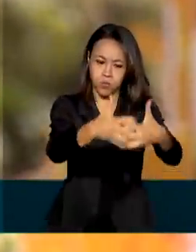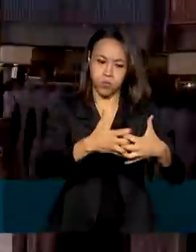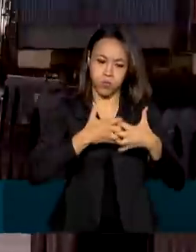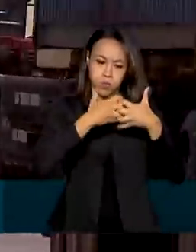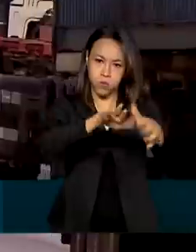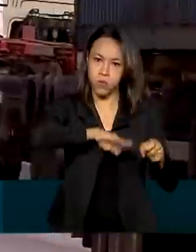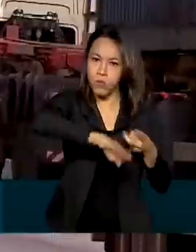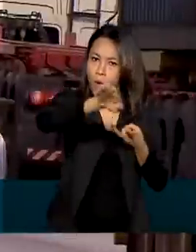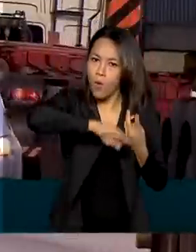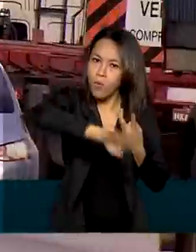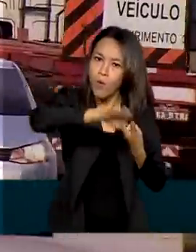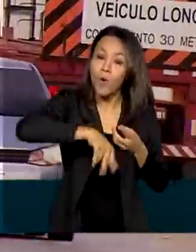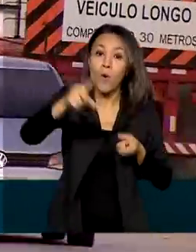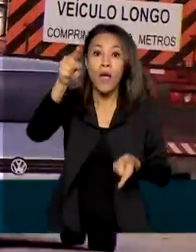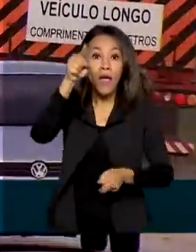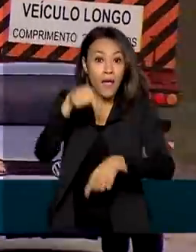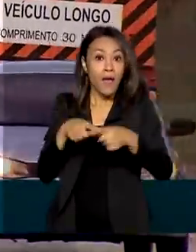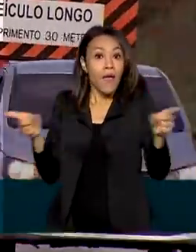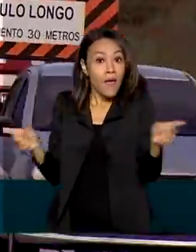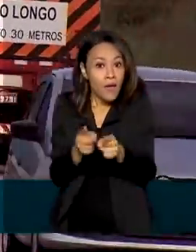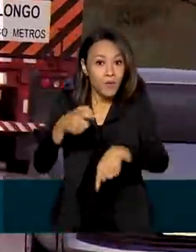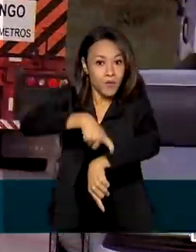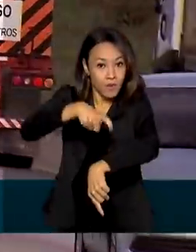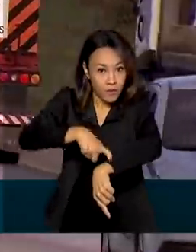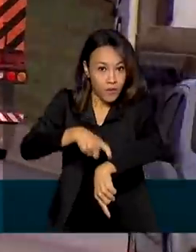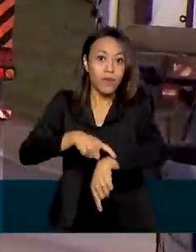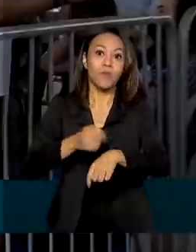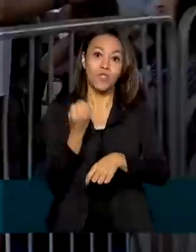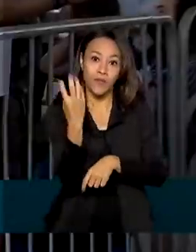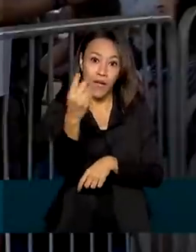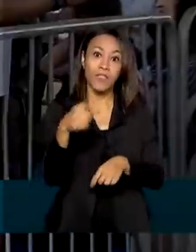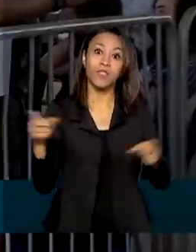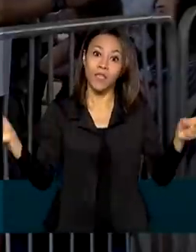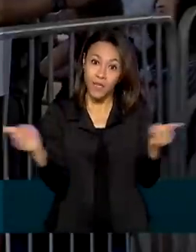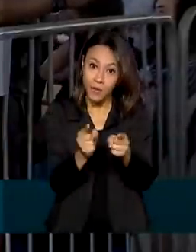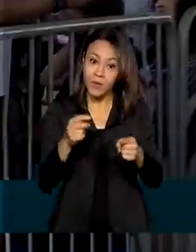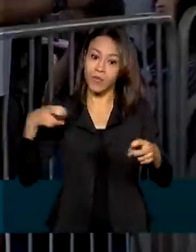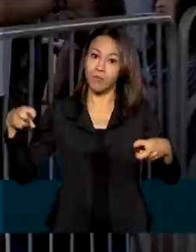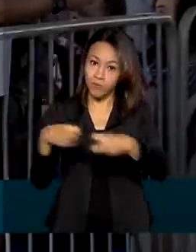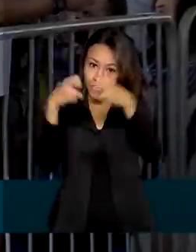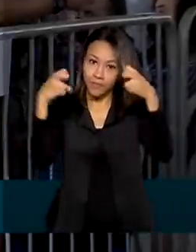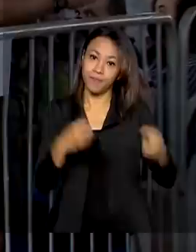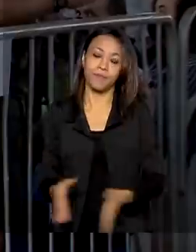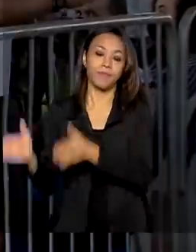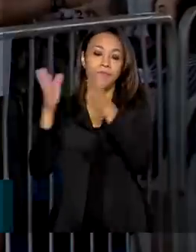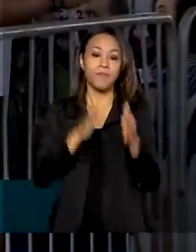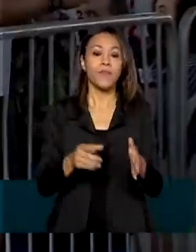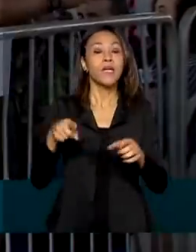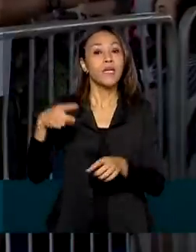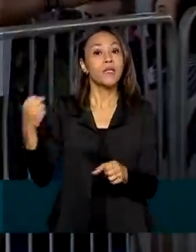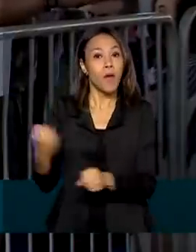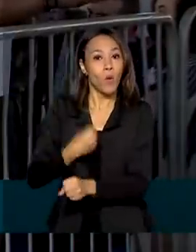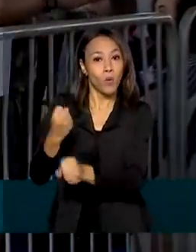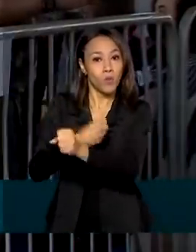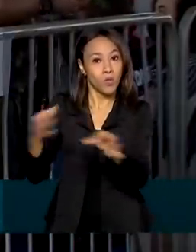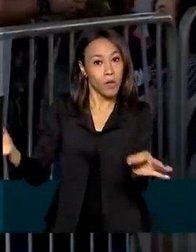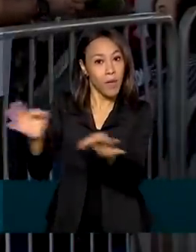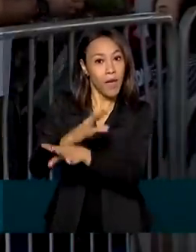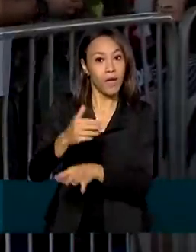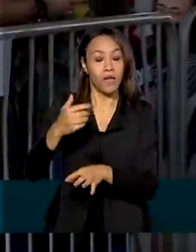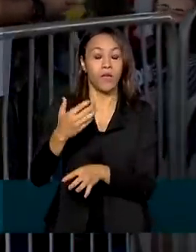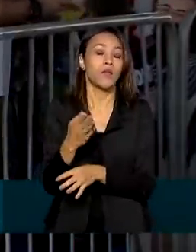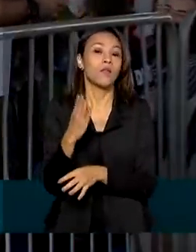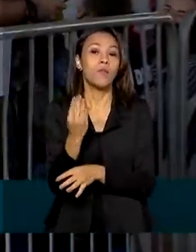reduzir o tempo de viagem e o número de acidentes na região. Além da visita às obras da BR-222, o presidente Jair